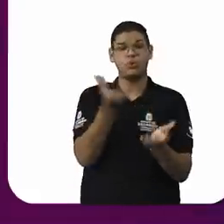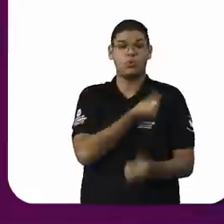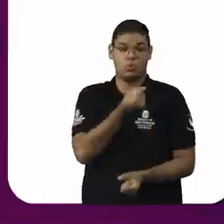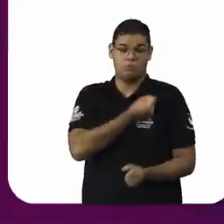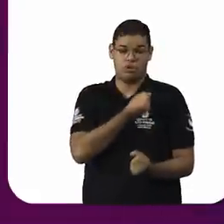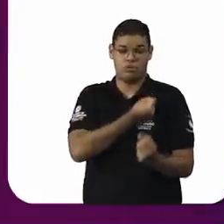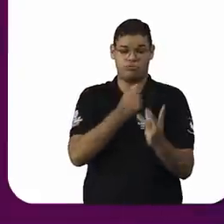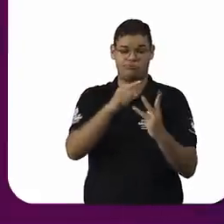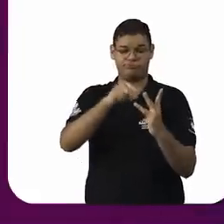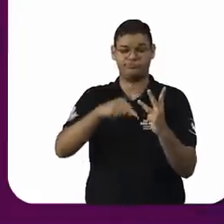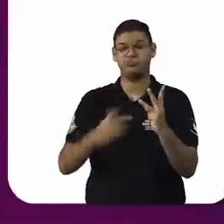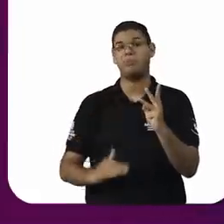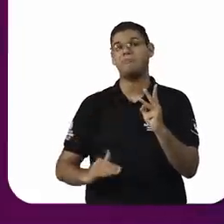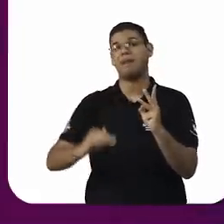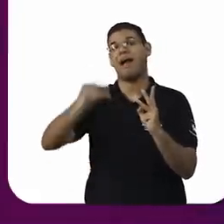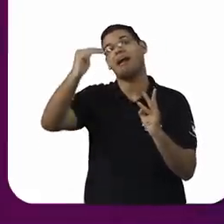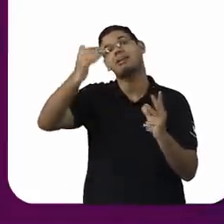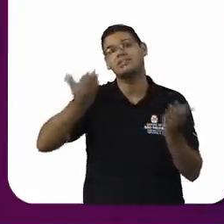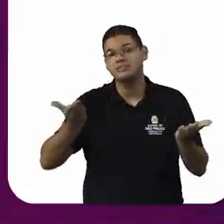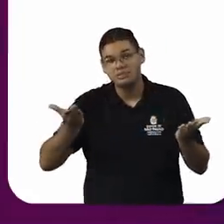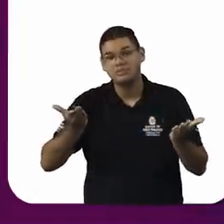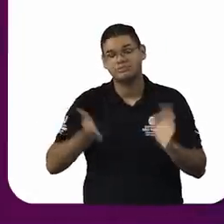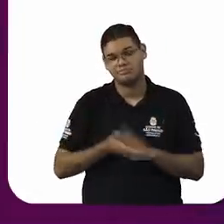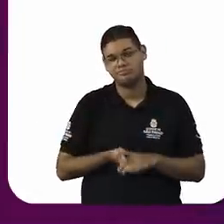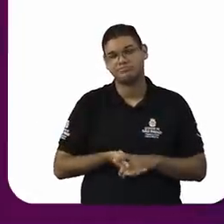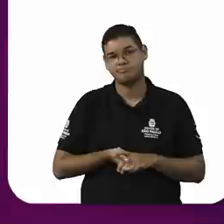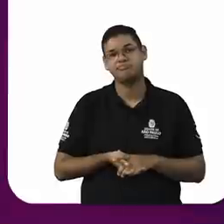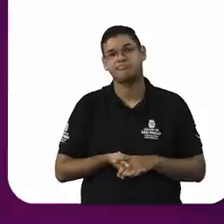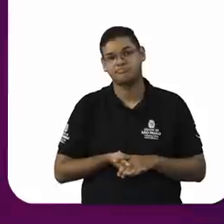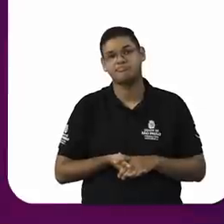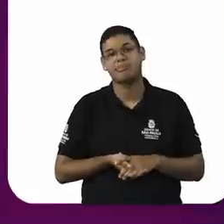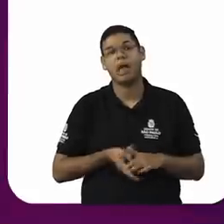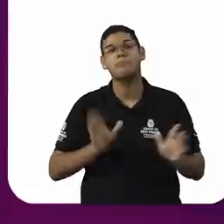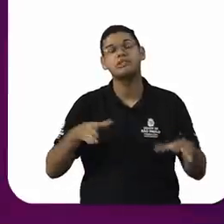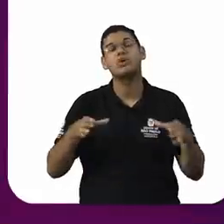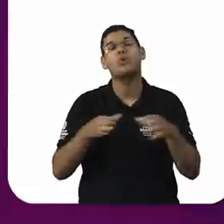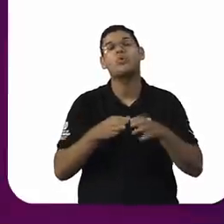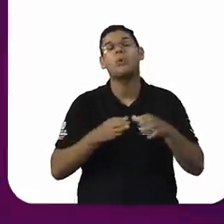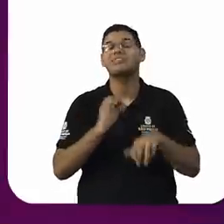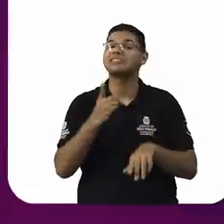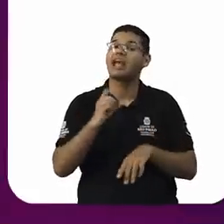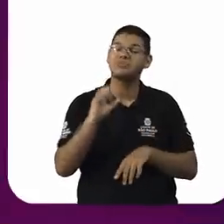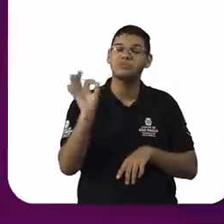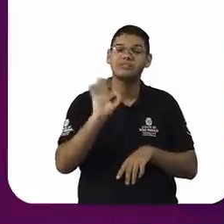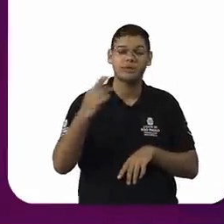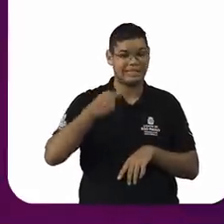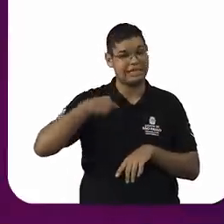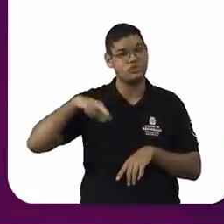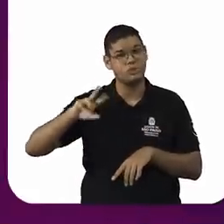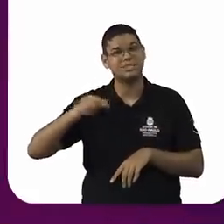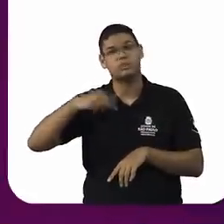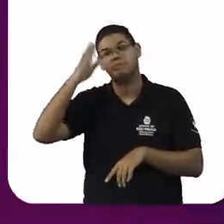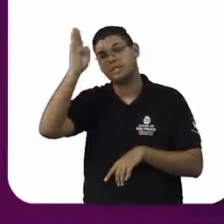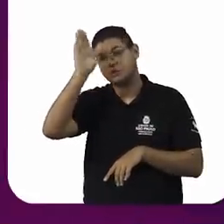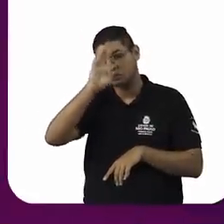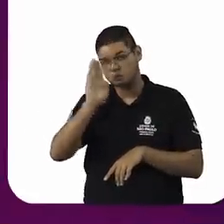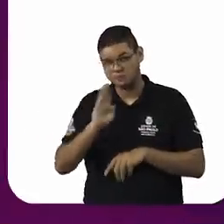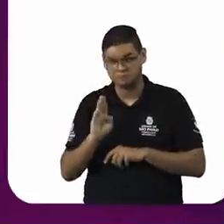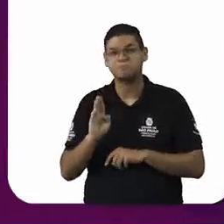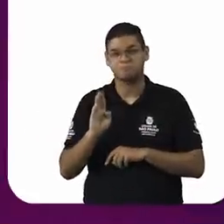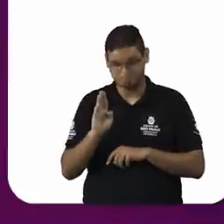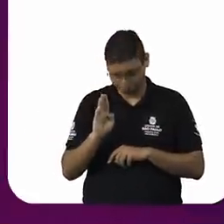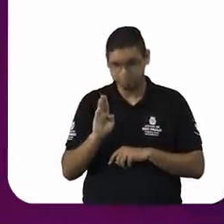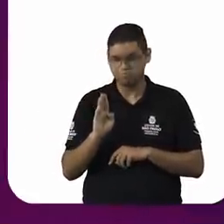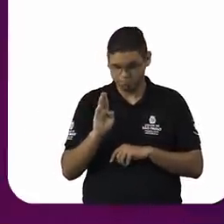um grupo tão pequeno, certamente passa de 10% dos religiosos no Brasil, como